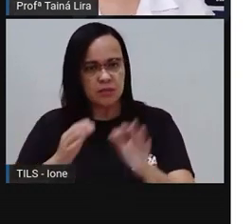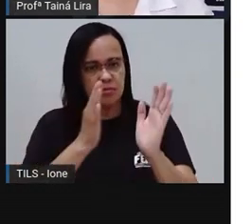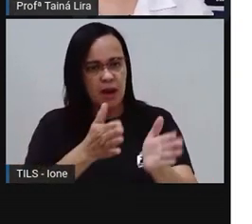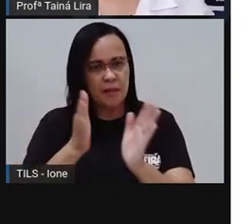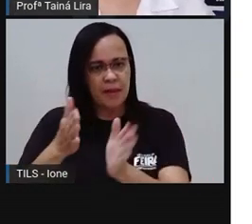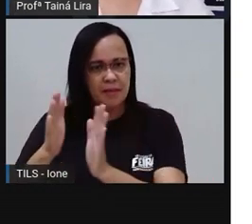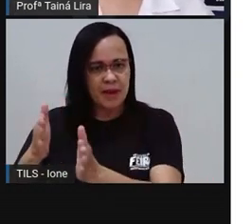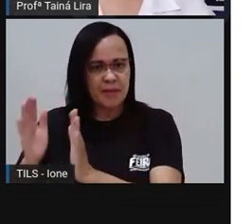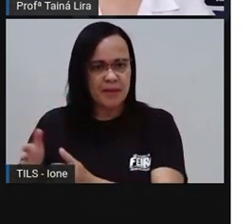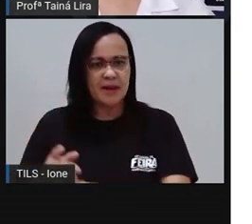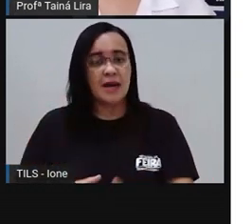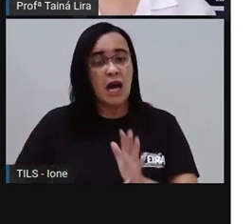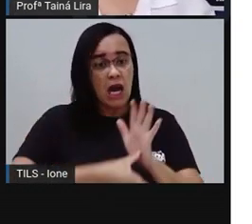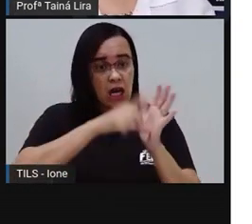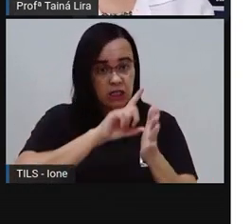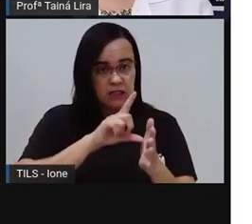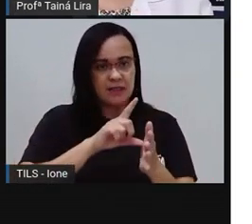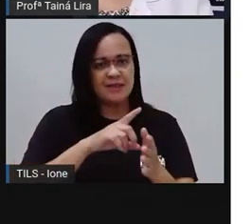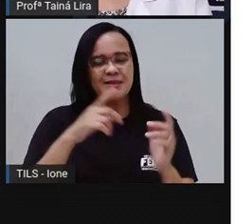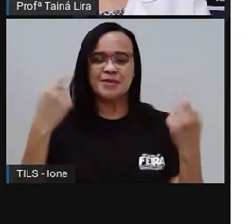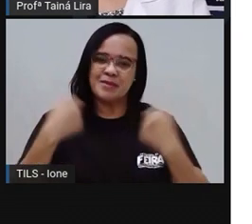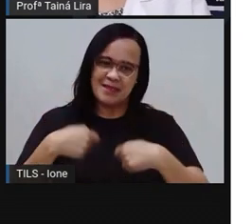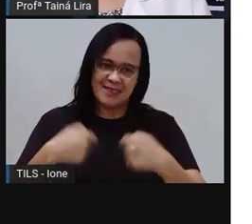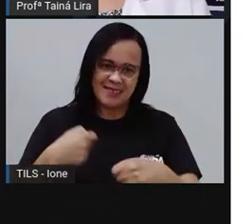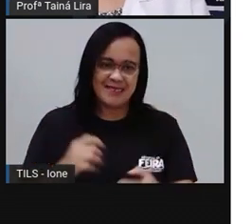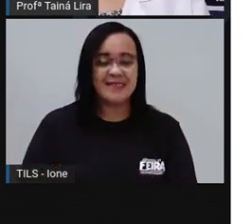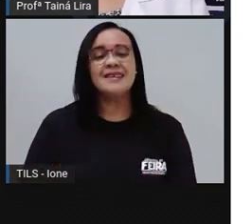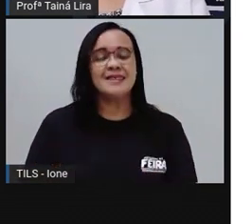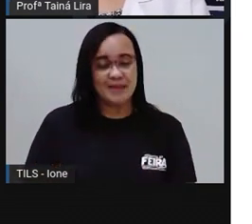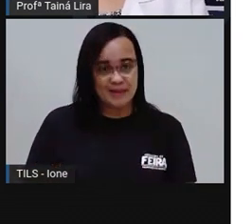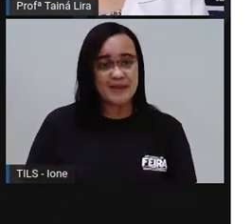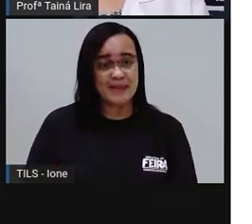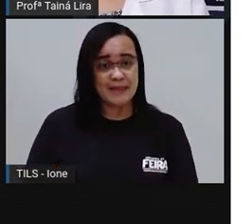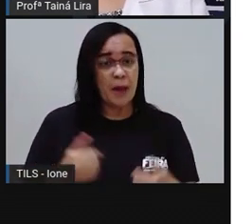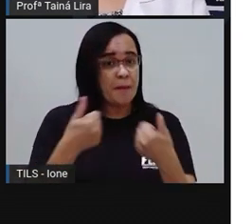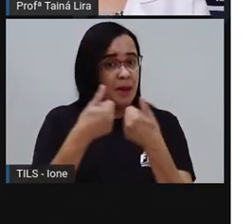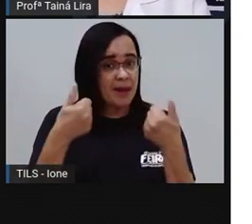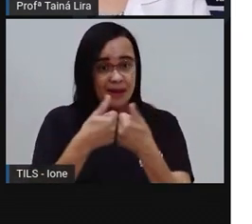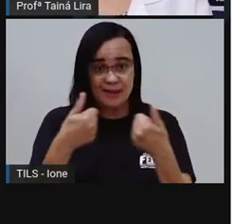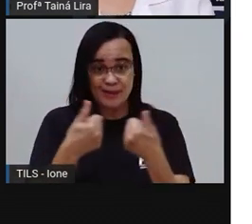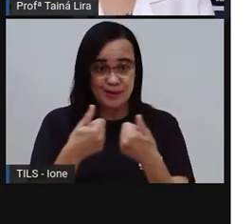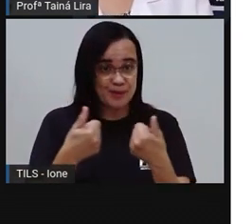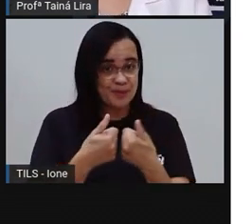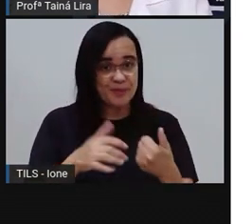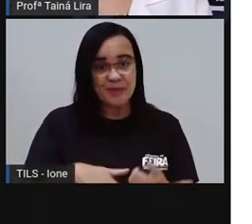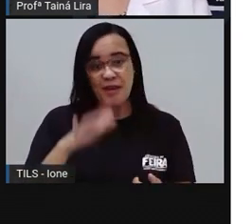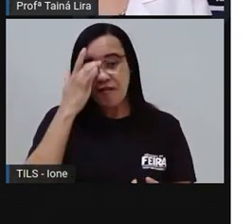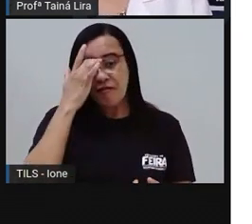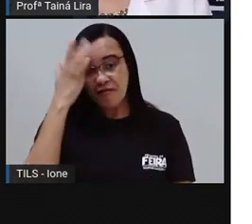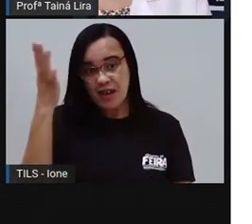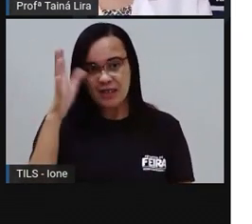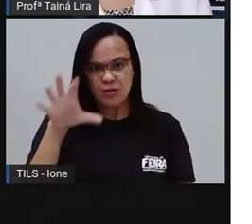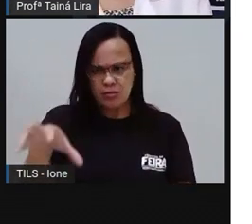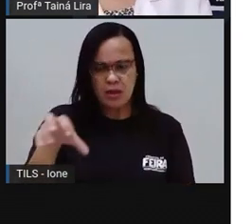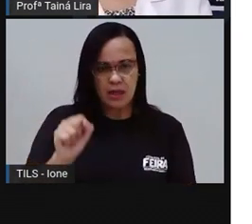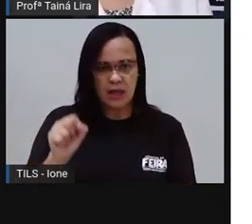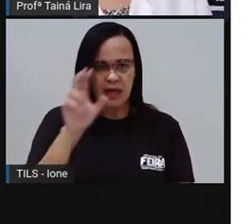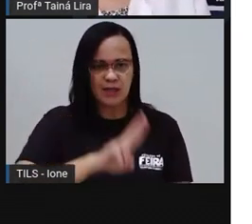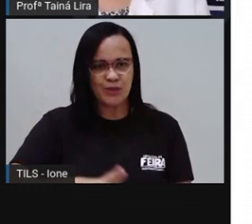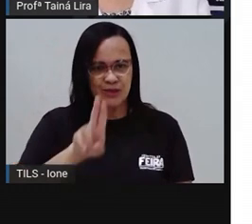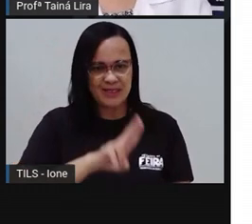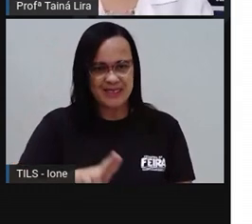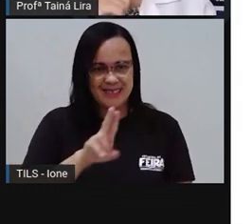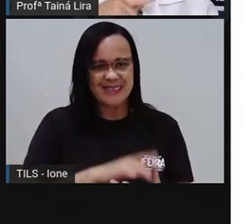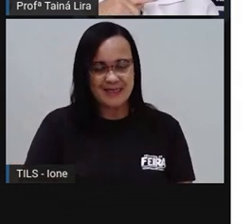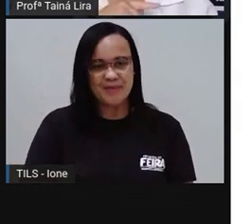Ali com antecedência E deixar tudo Ao seu alcance De um jeito Que fique fácil De utilizar Lembra que quando